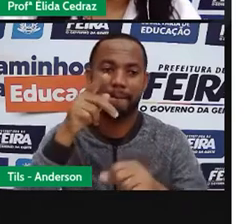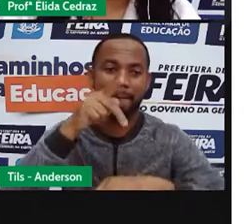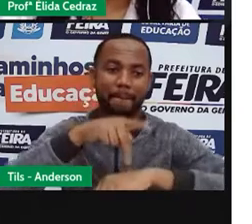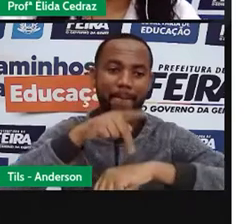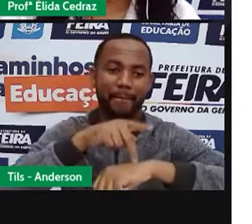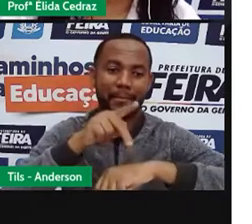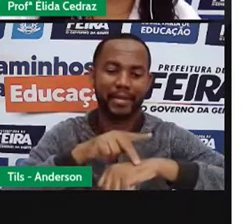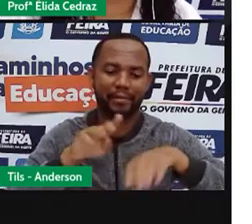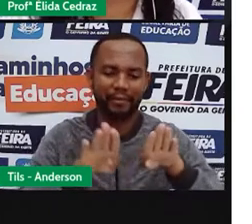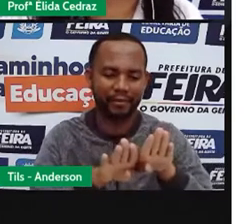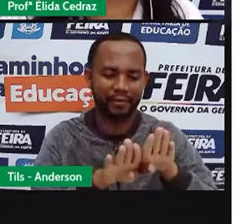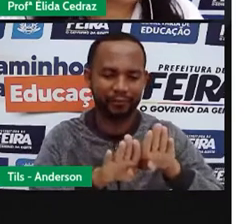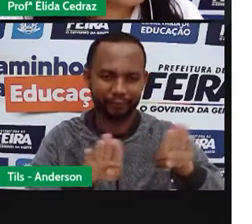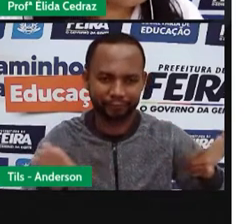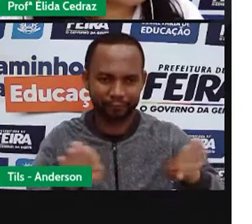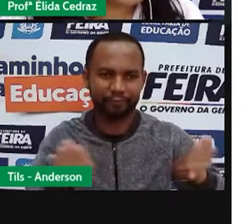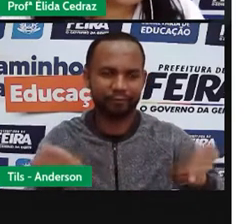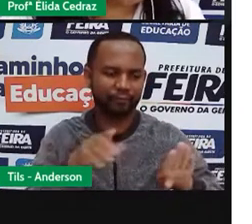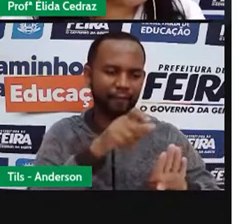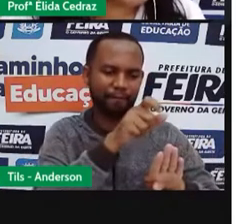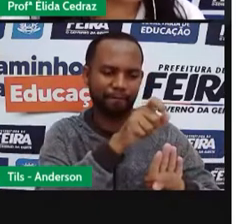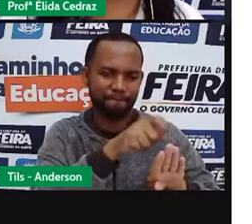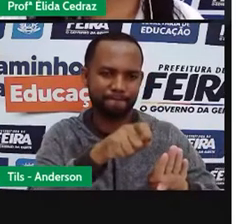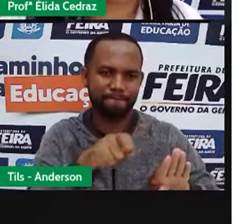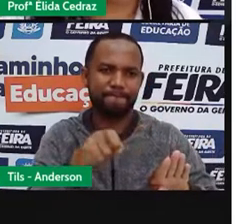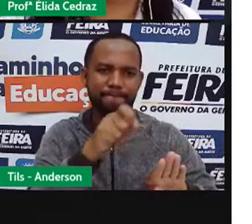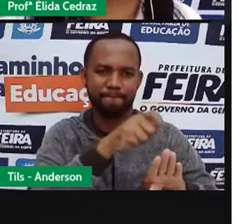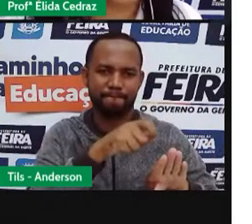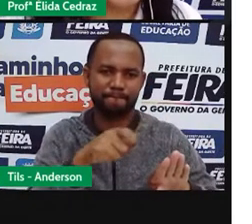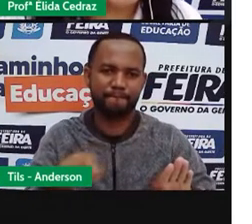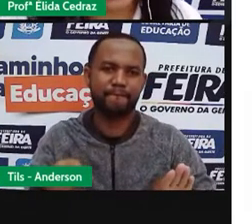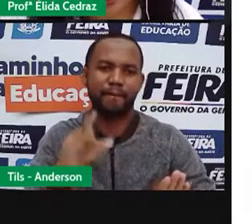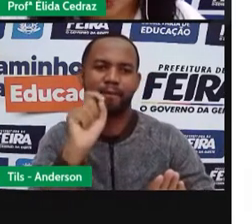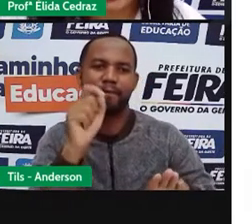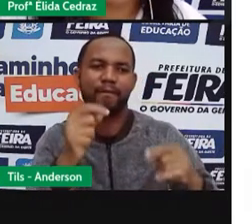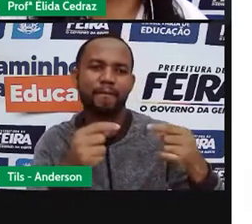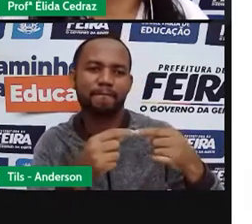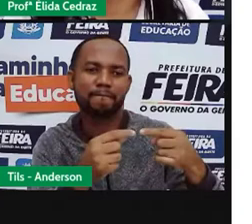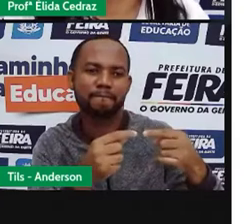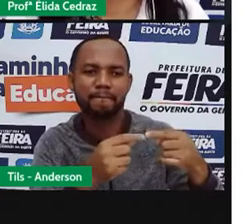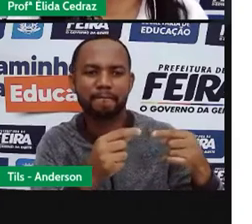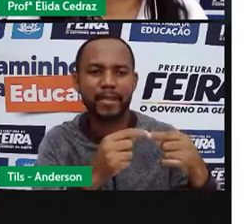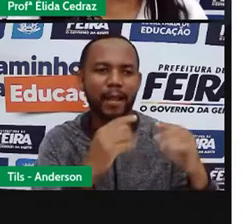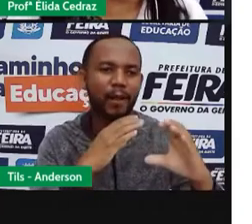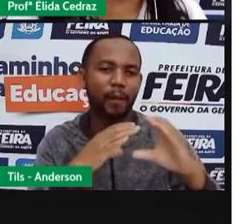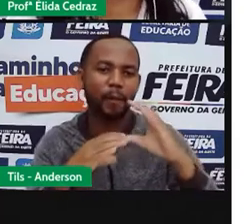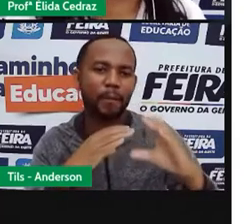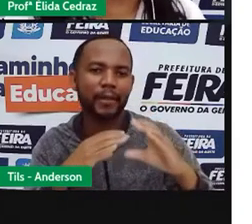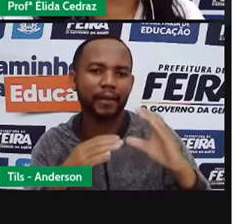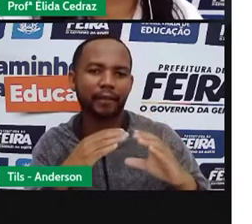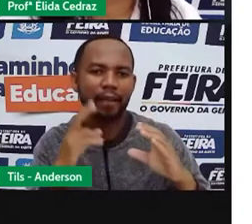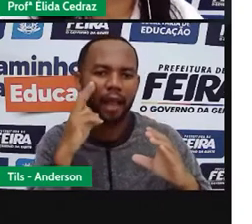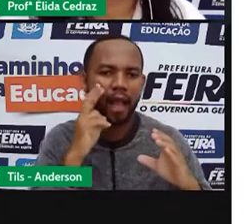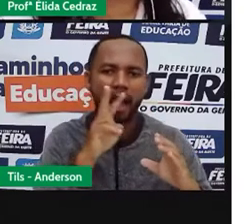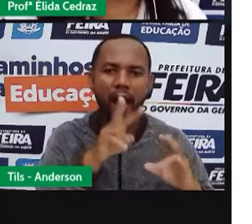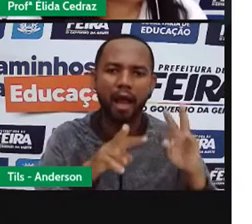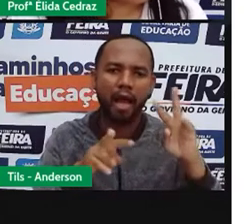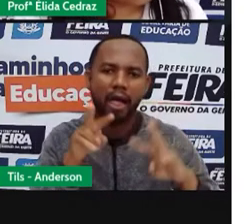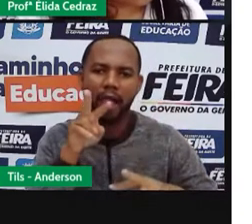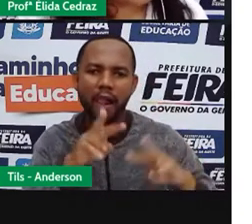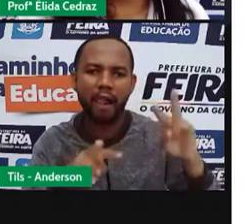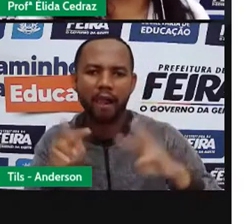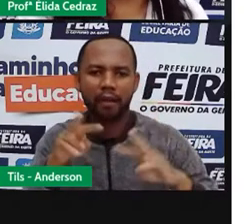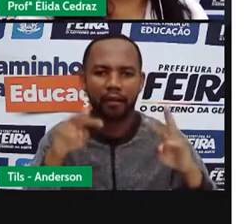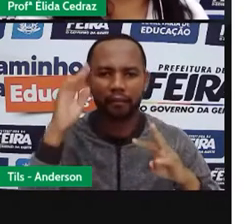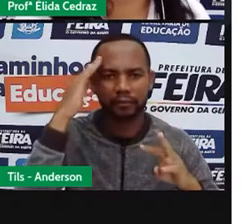registradas, impressas, modeladas mesmo na argila. Fazia no barro fresco, põe lá